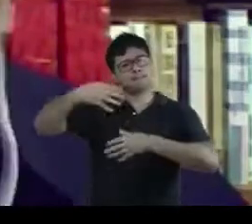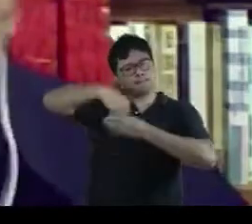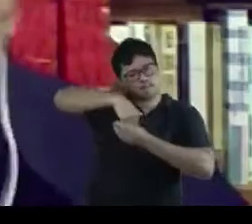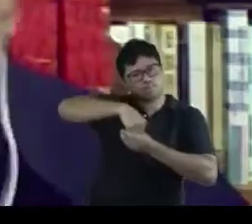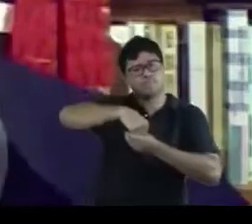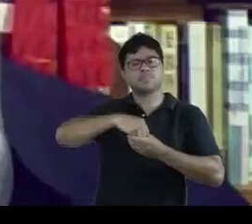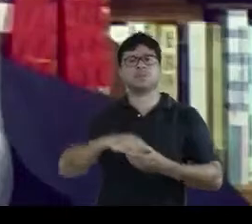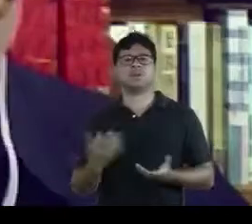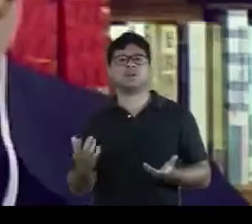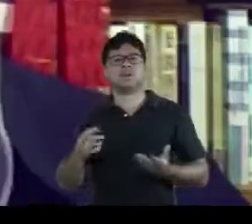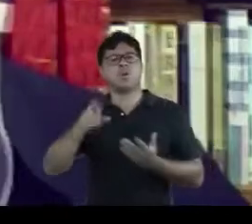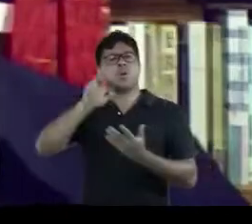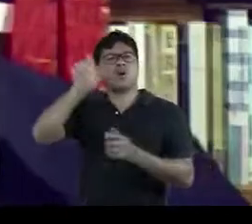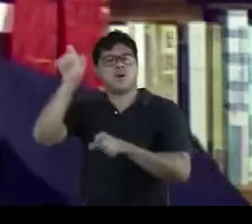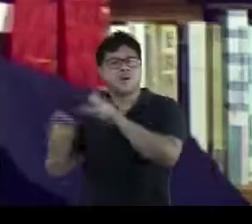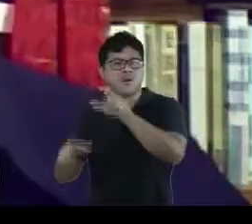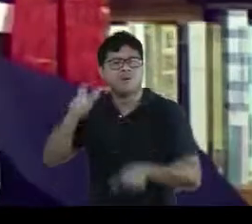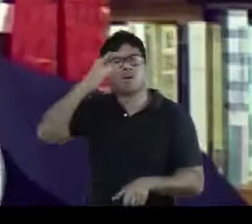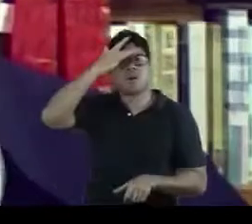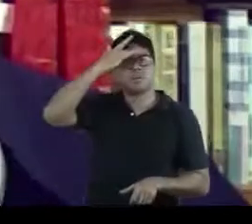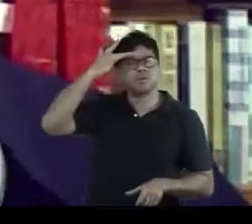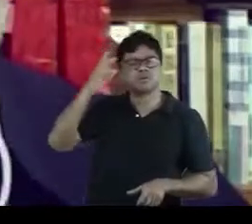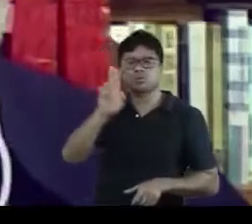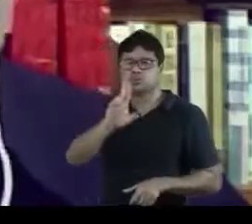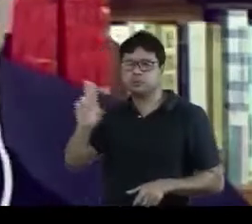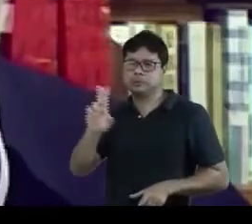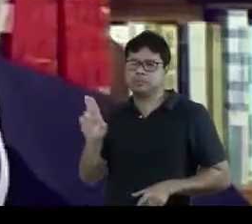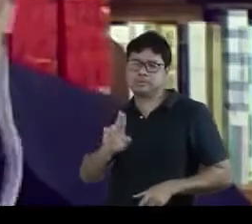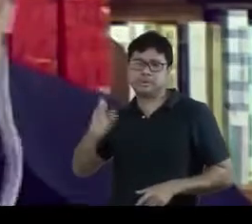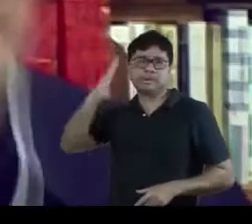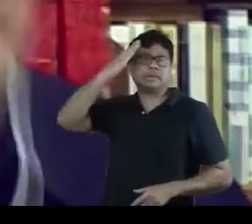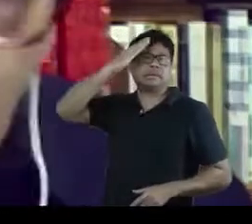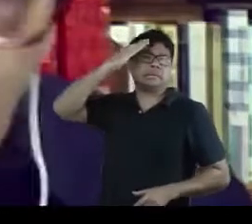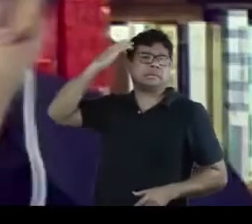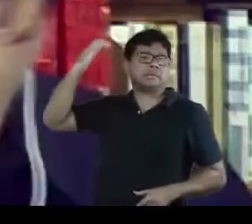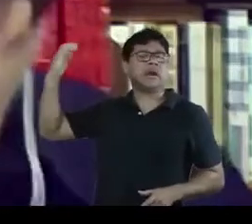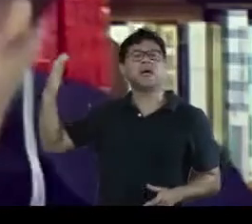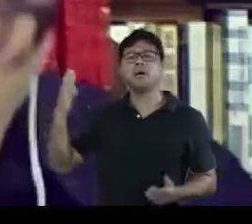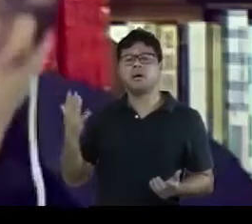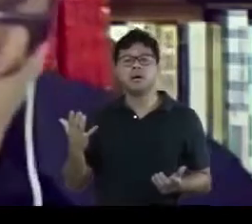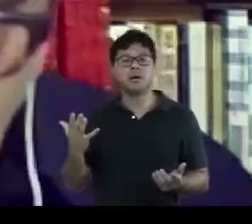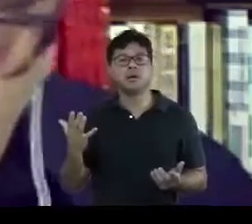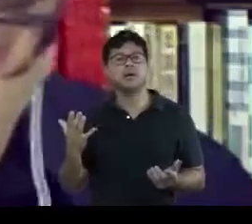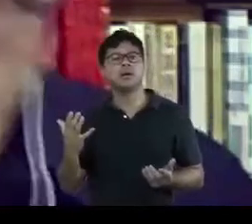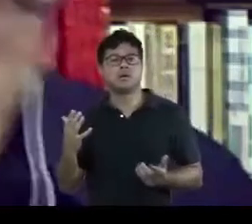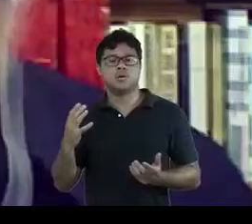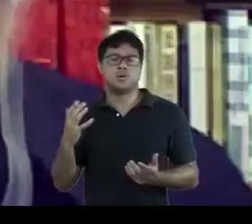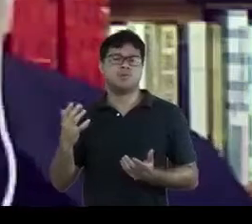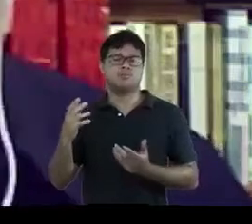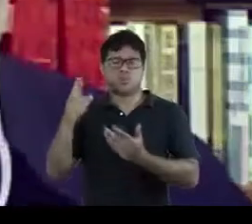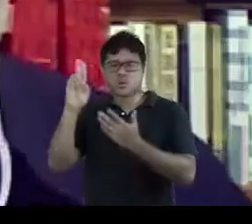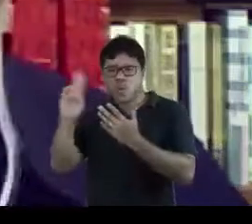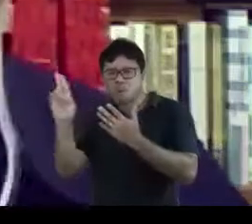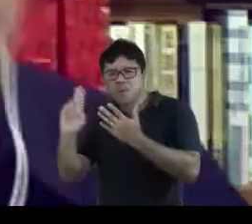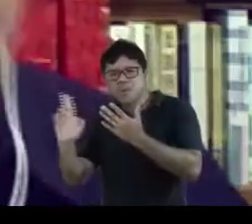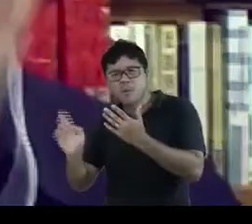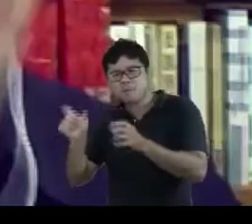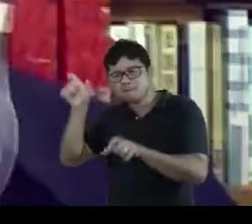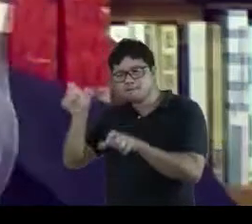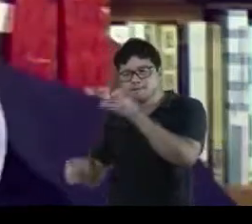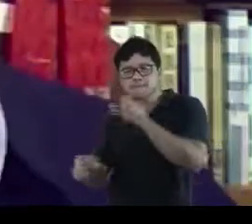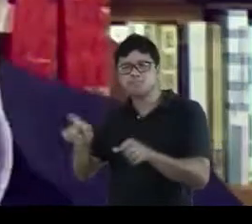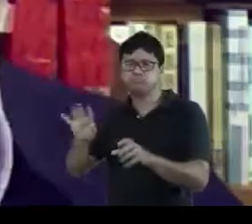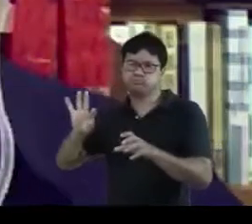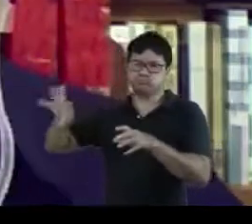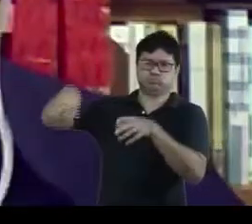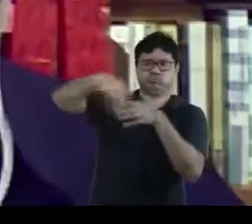Eugène Cid, Dumas, Paul de Kock, Balzac, Berthet, Gosselin, Georges Saint, Scrib,